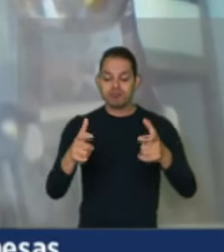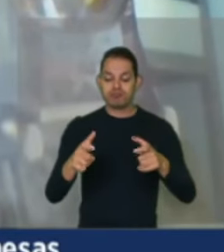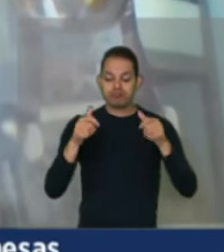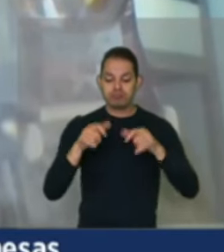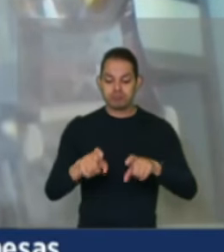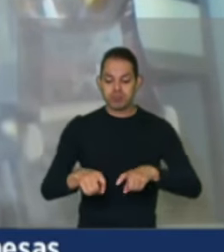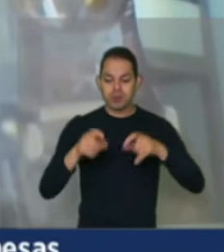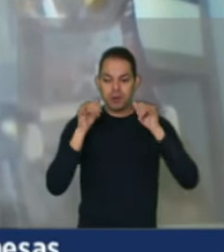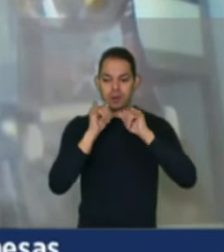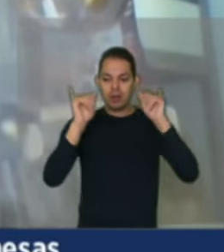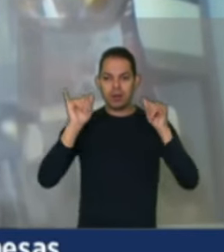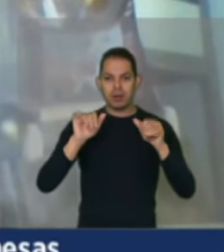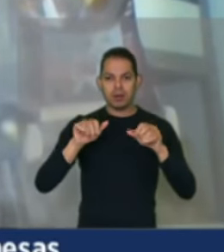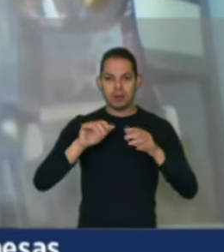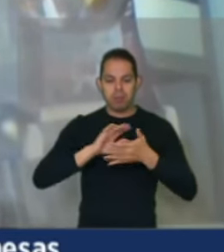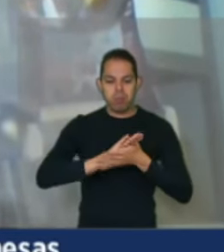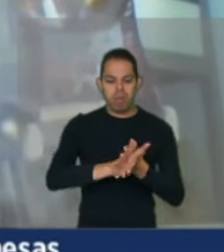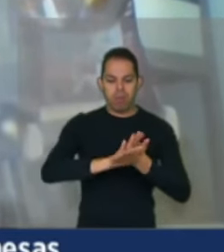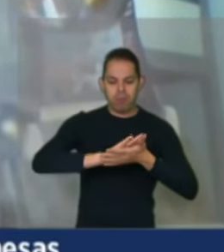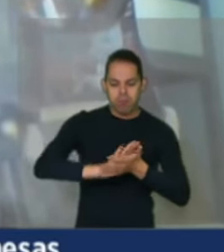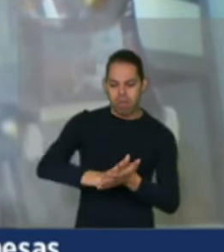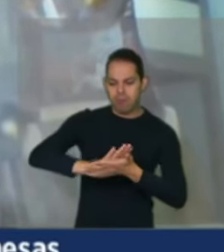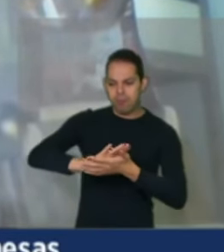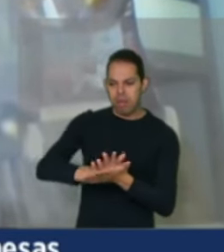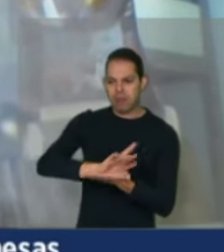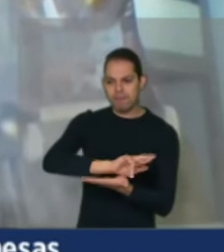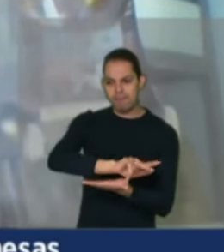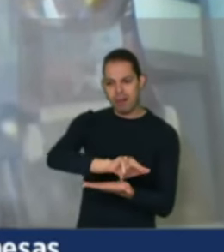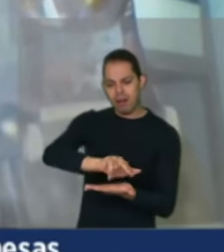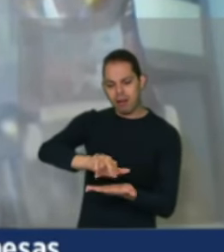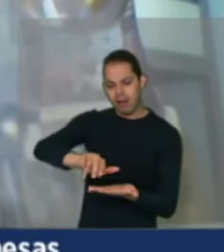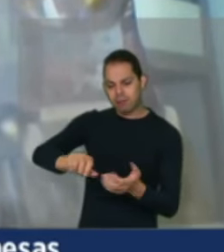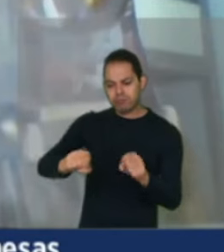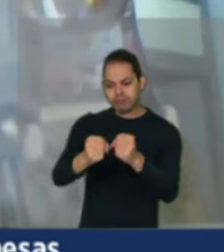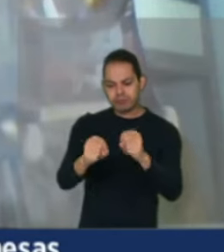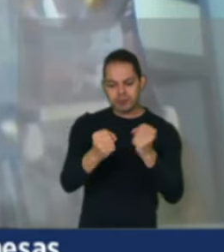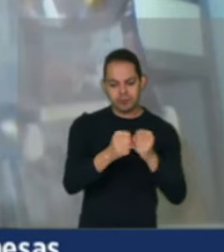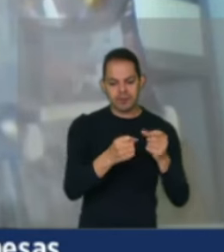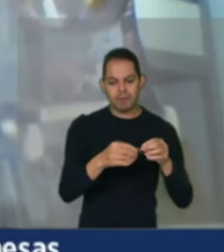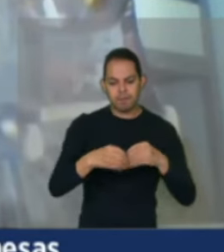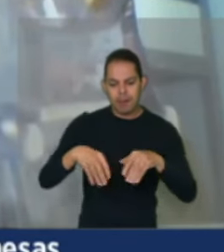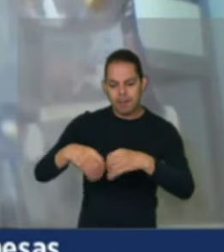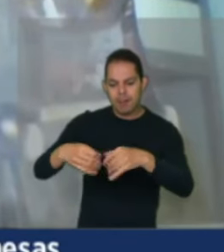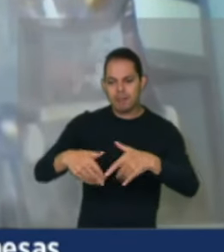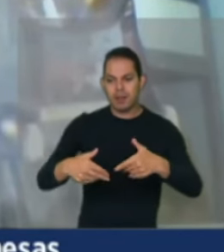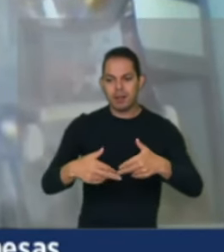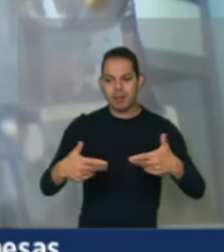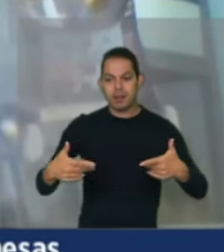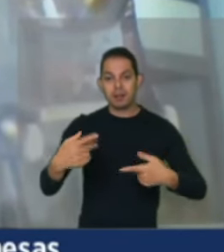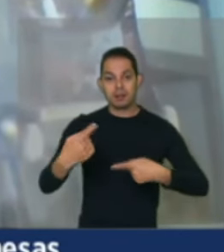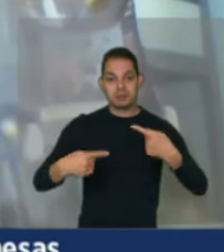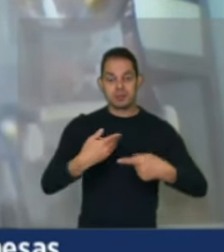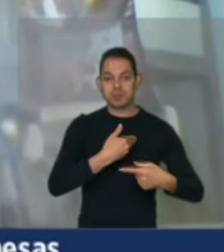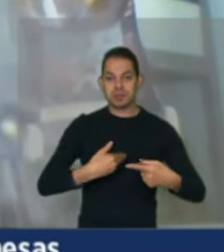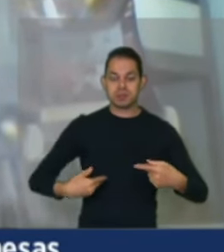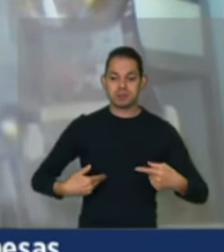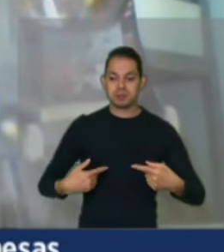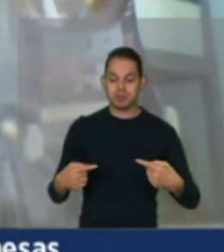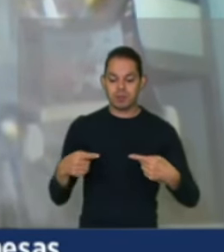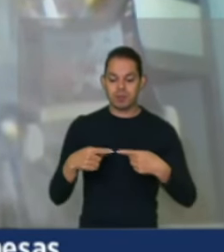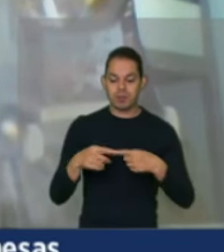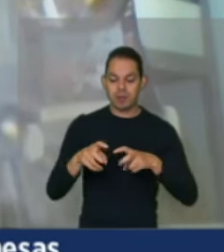com tantas atrocidades e tantas desmontes de políticas públicas para a agricultura. E sim,